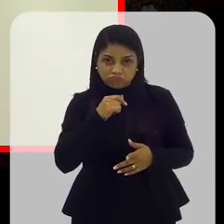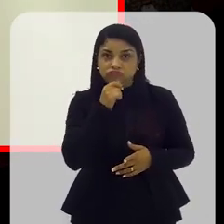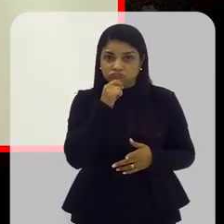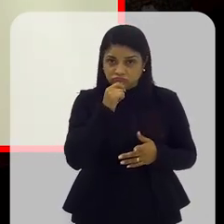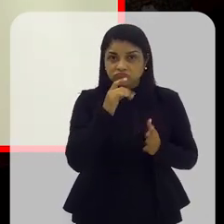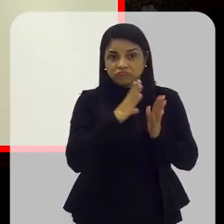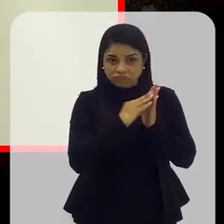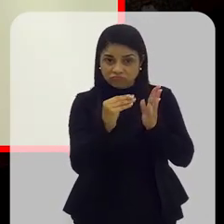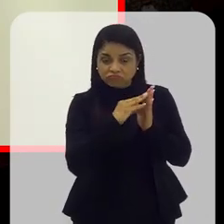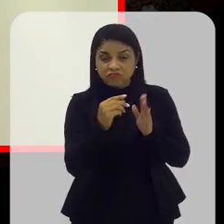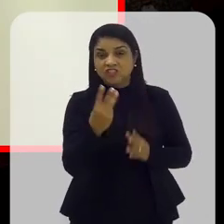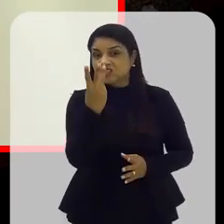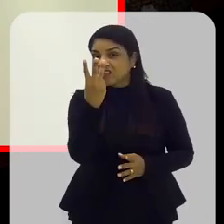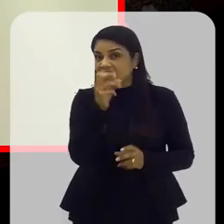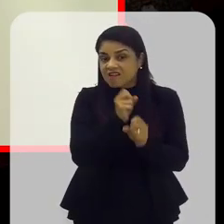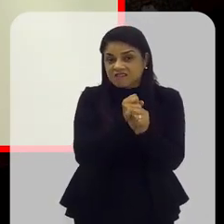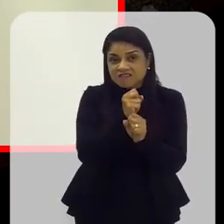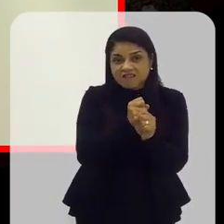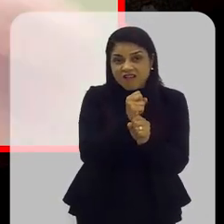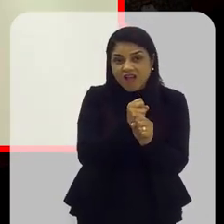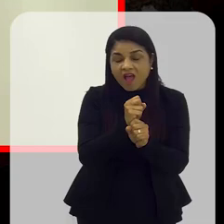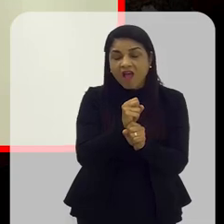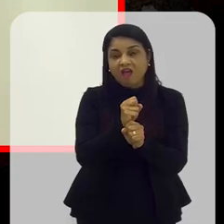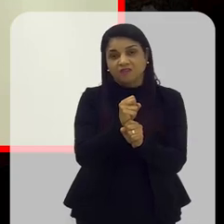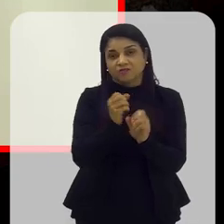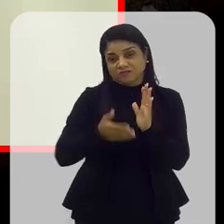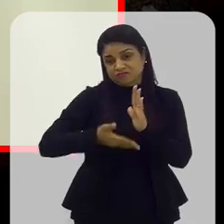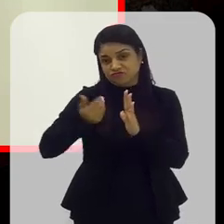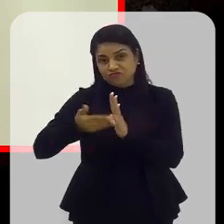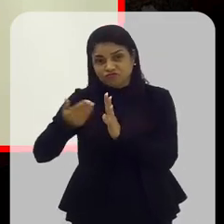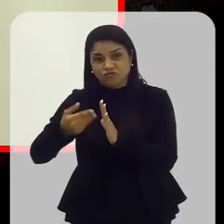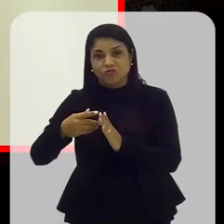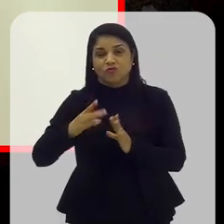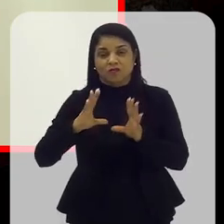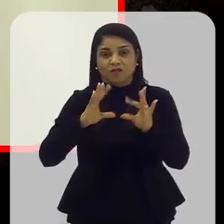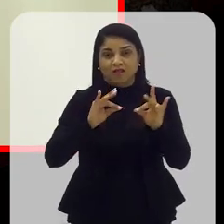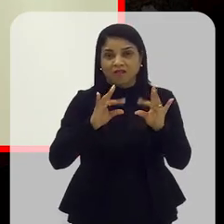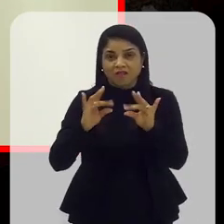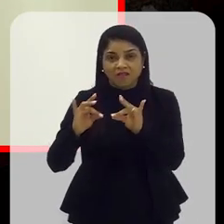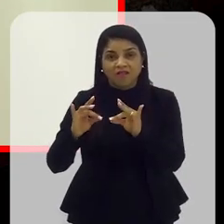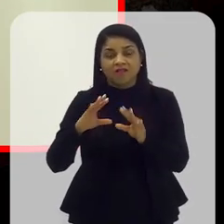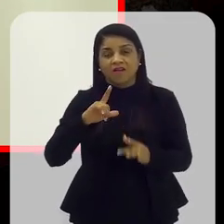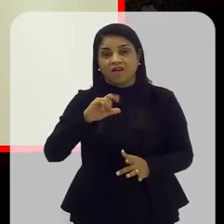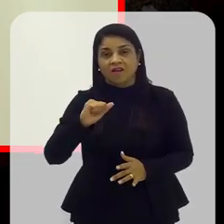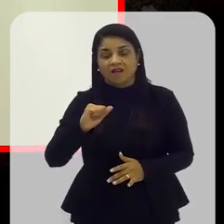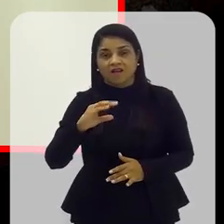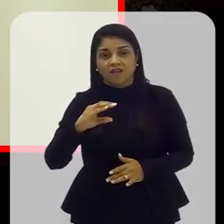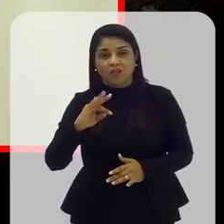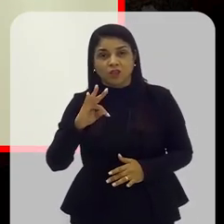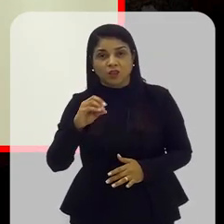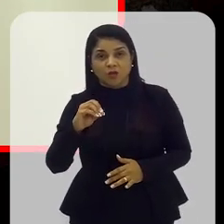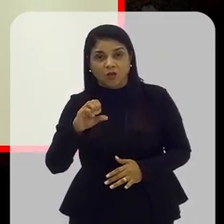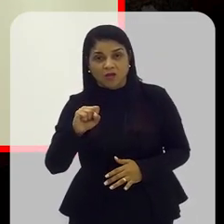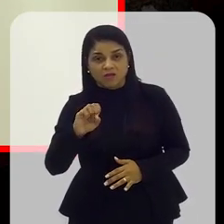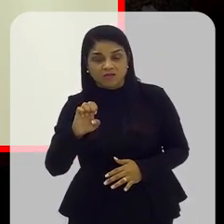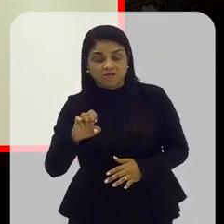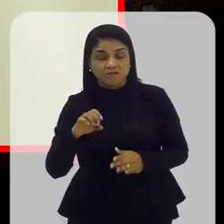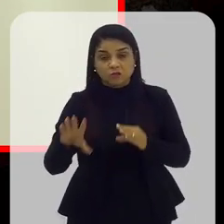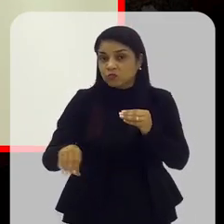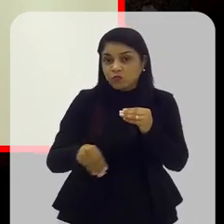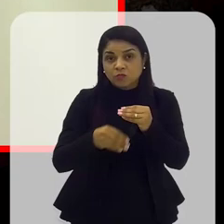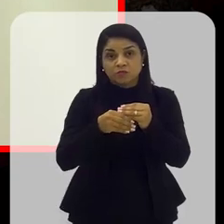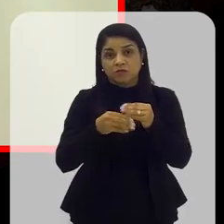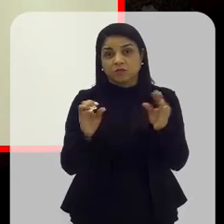aqui, crianças que estão há três anos nessa dieta sem leite, sem lactose, e que não estão suplementando